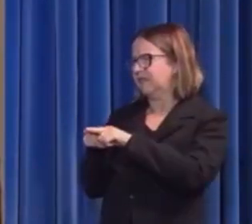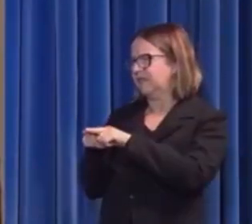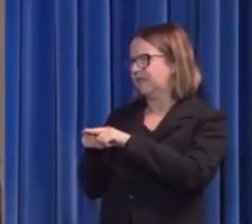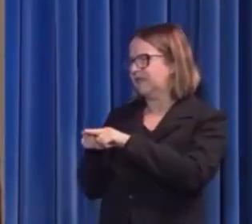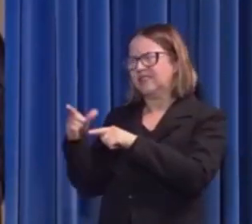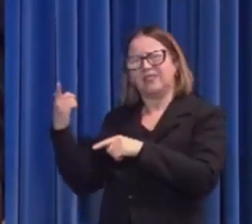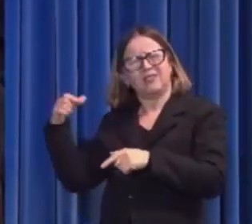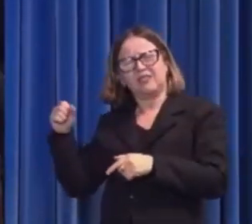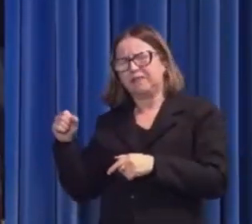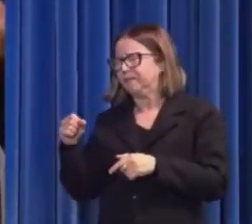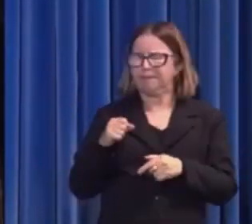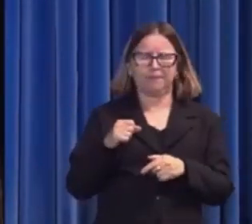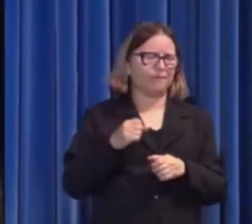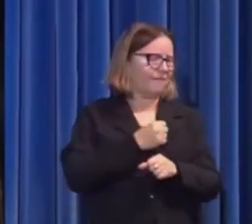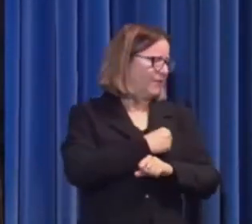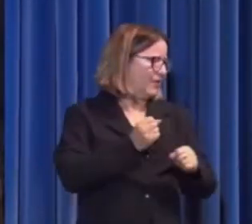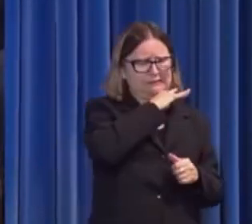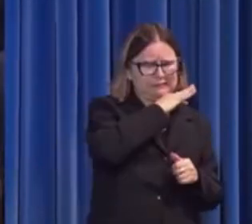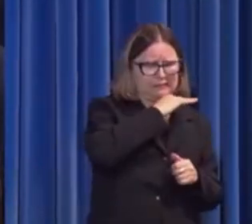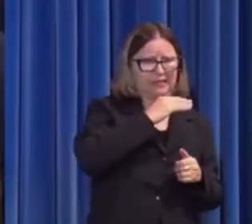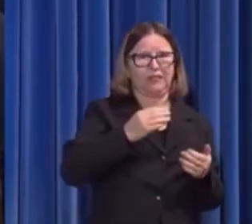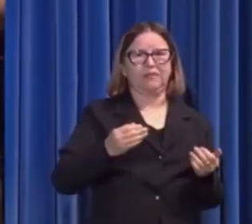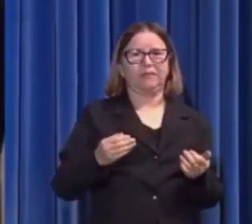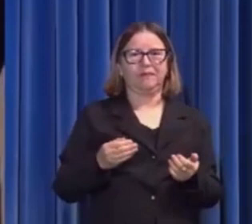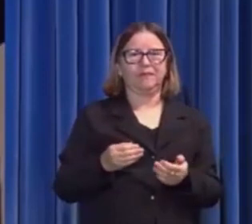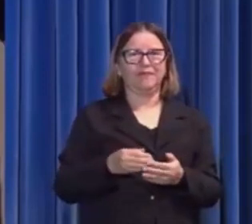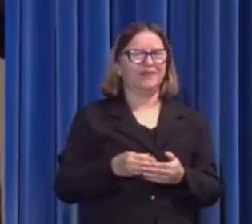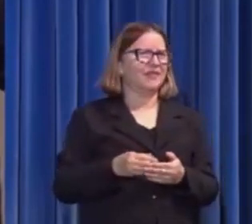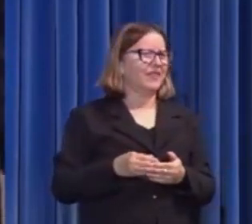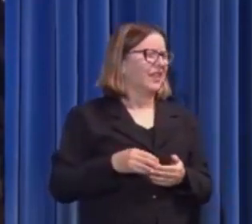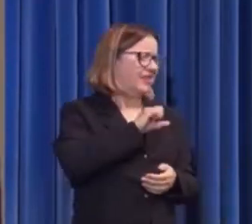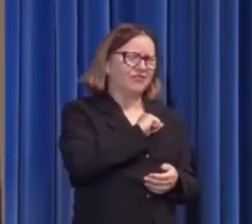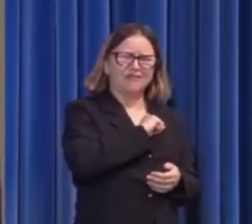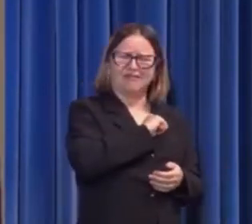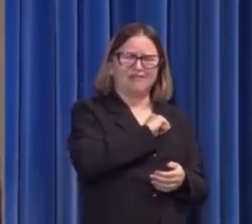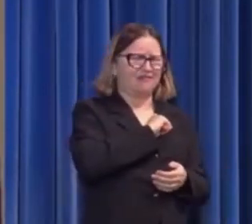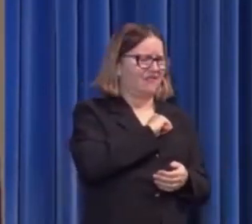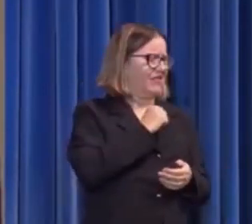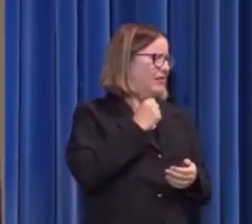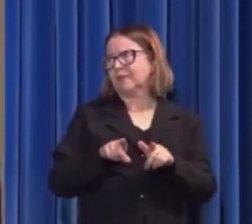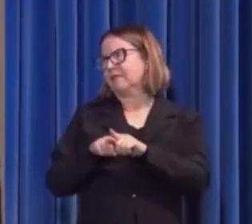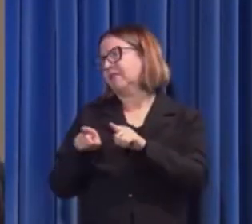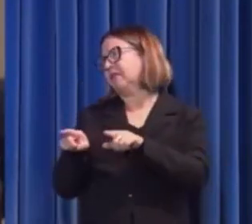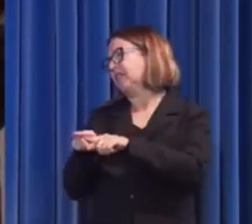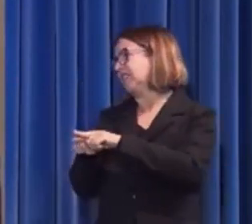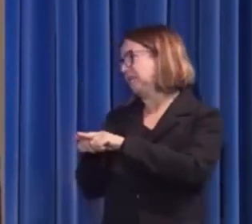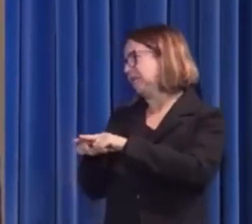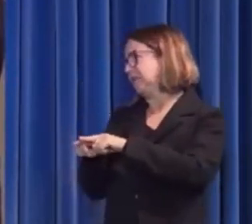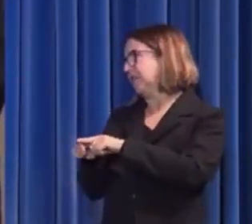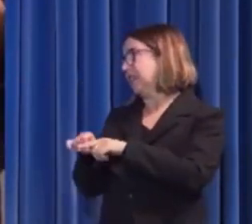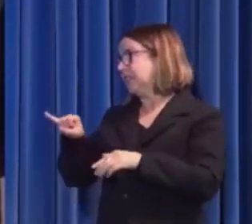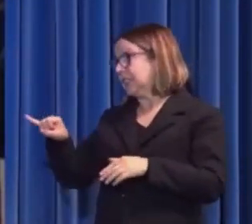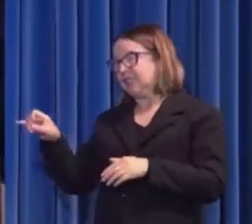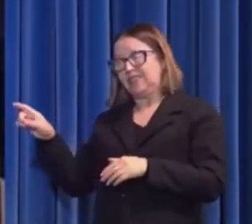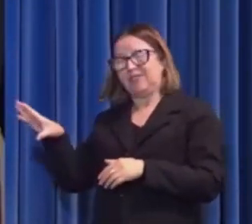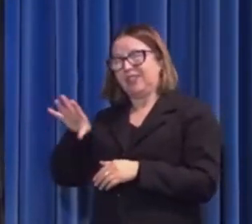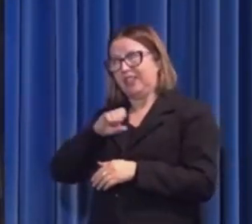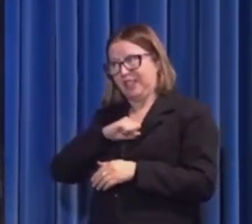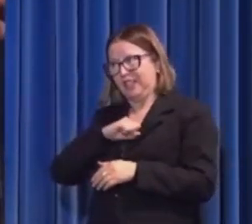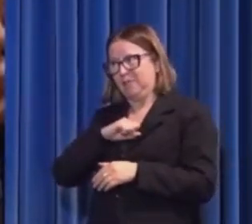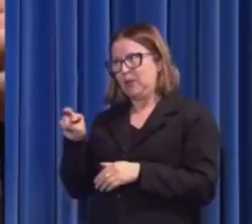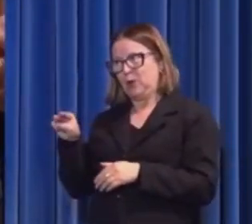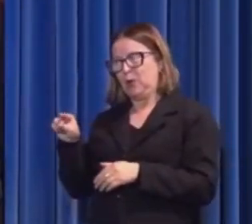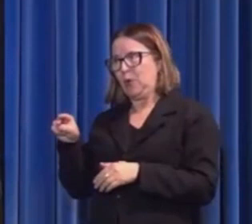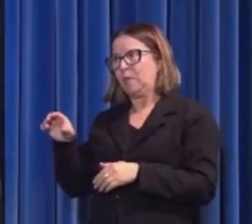consegue, não consigo, aquilo é uma coisa. Eu não amo mais ele. Mas minha irmã, então se a senhora não ama como o seu